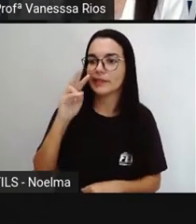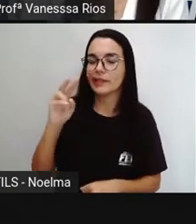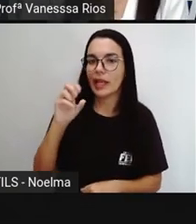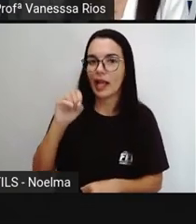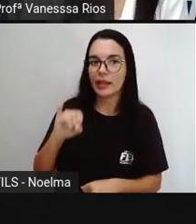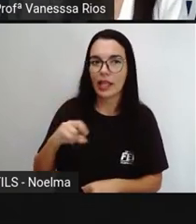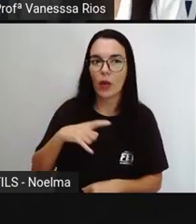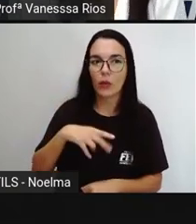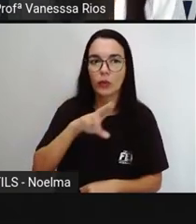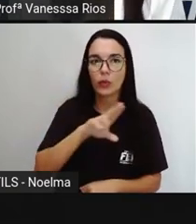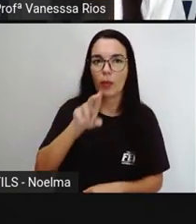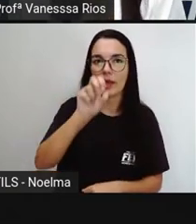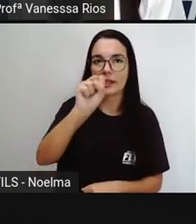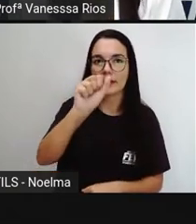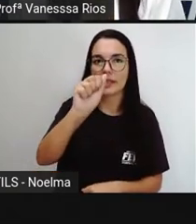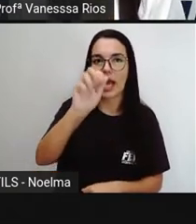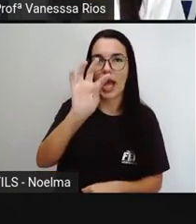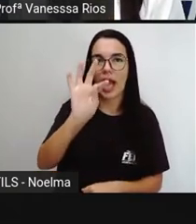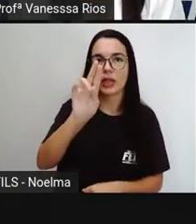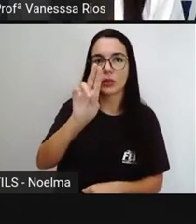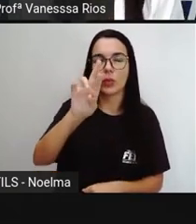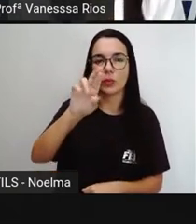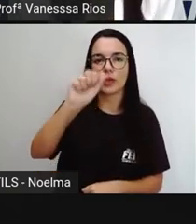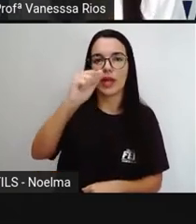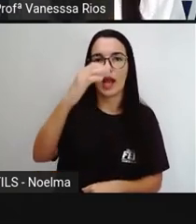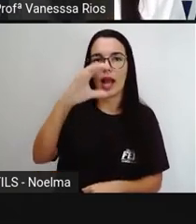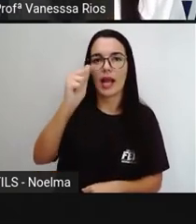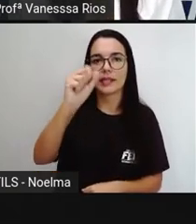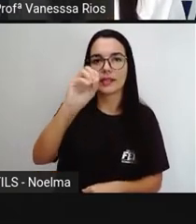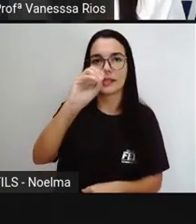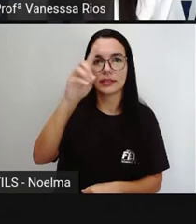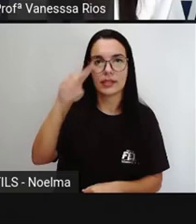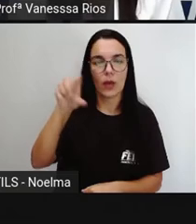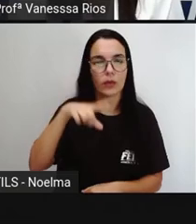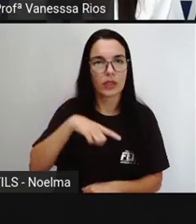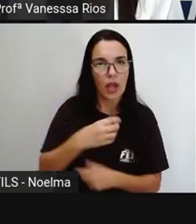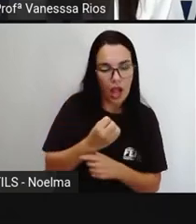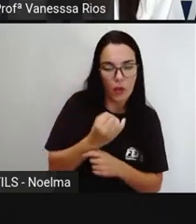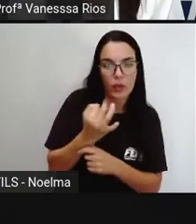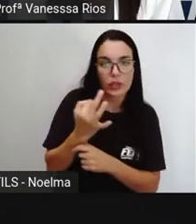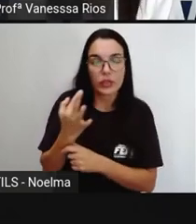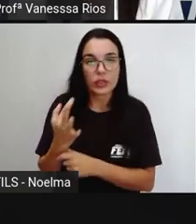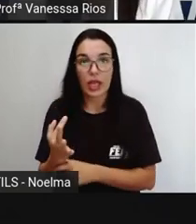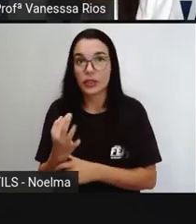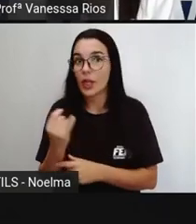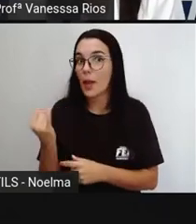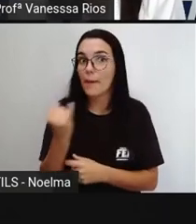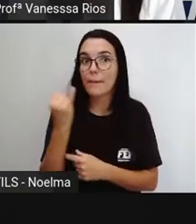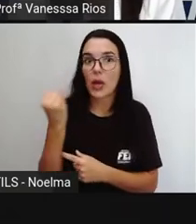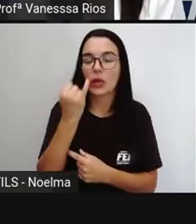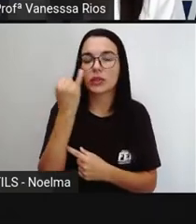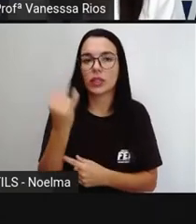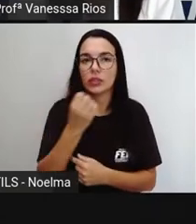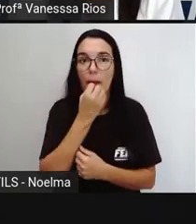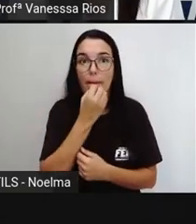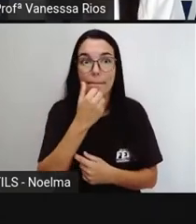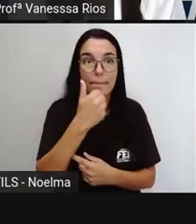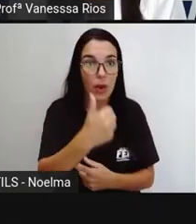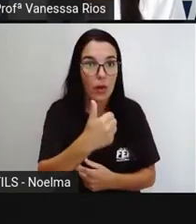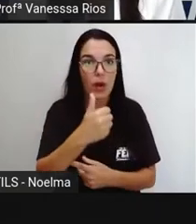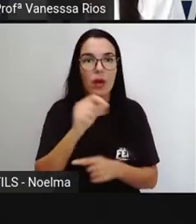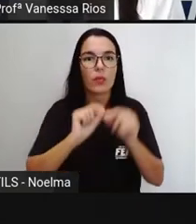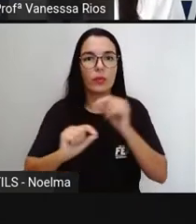oxigênio do sangue e a entrega do oxigênio Então existe uma quantidade ideal ou considerada ideal